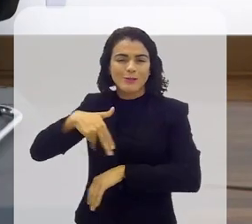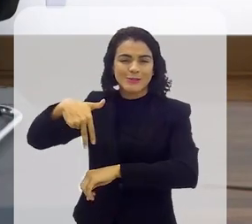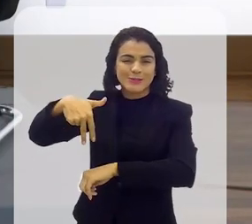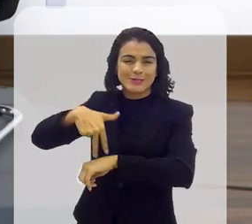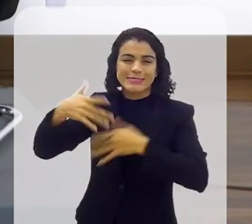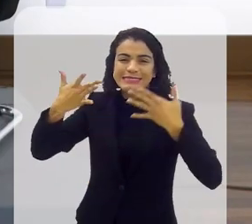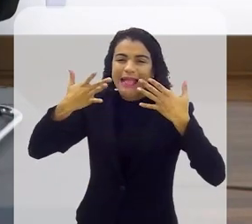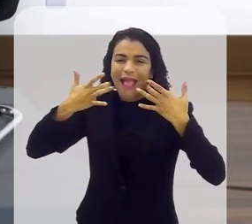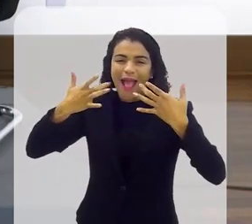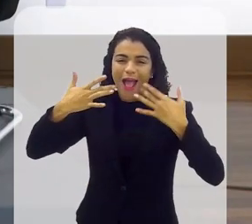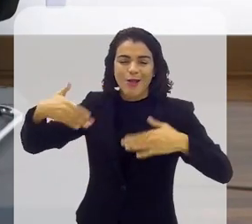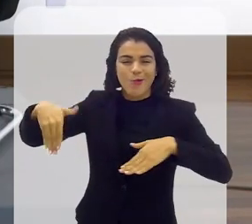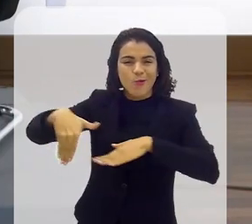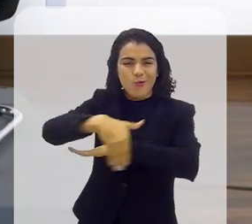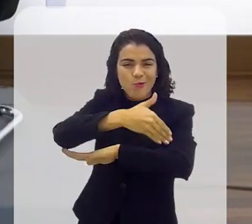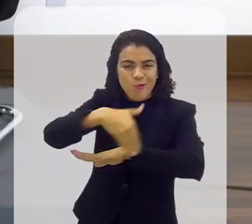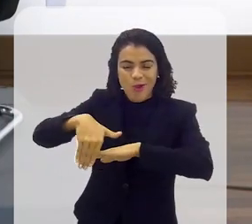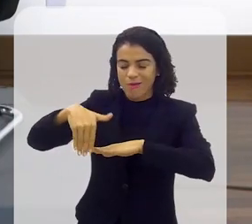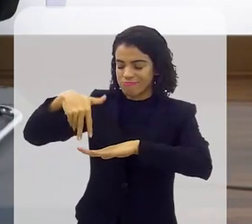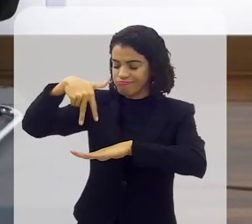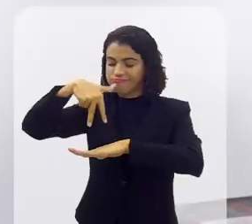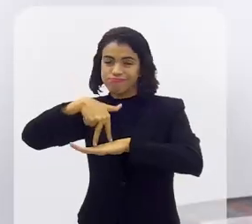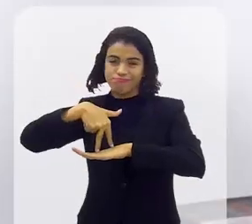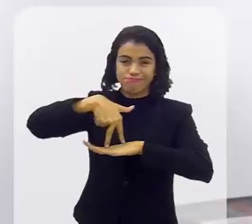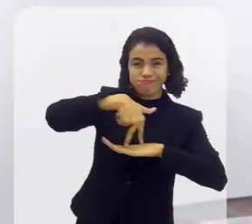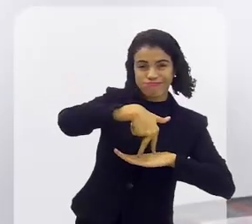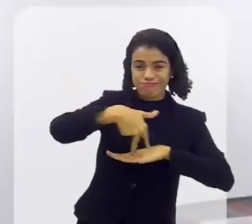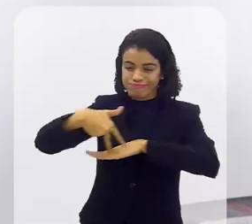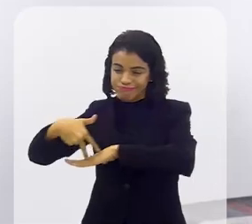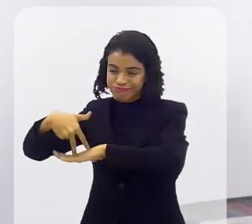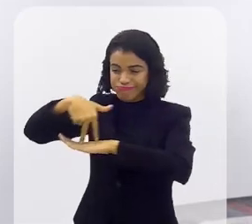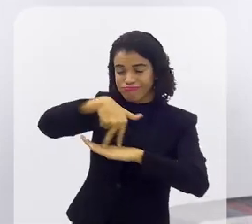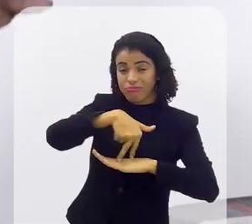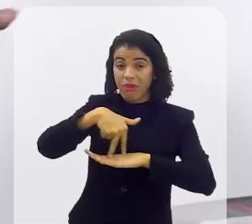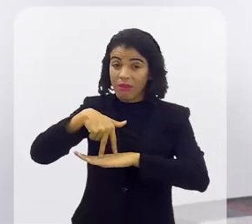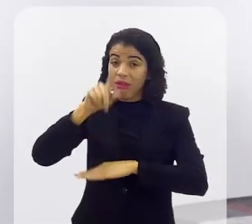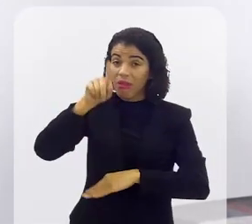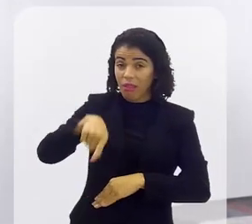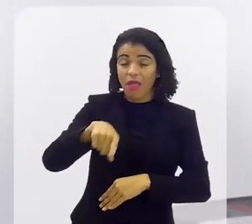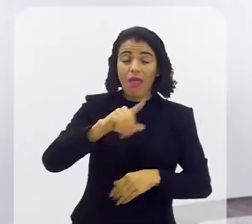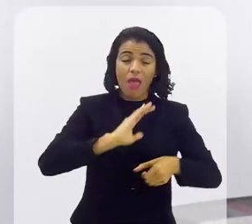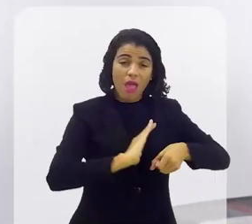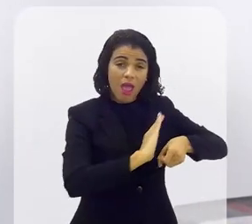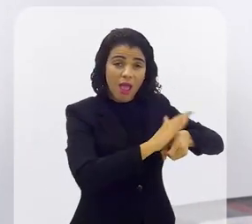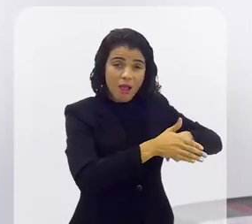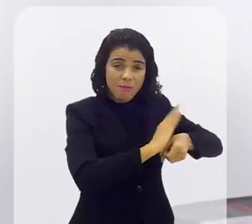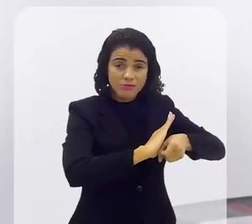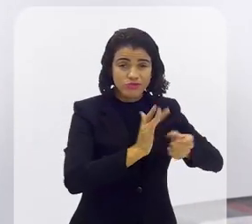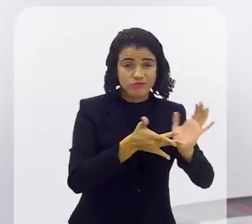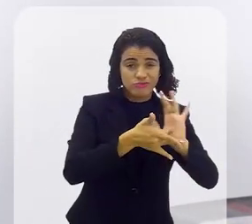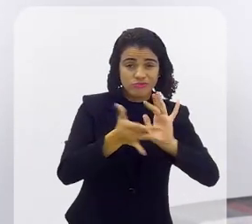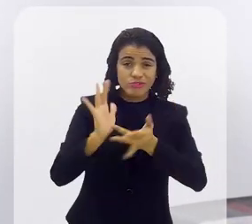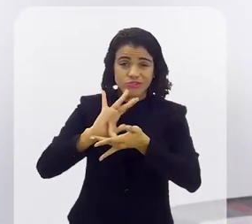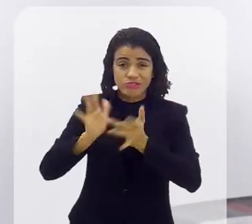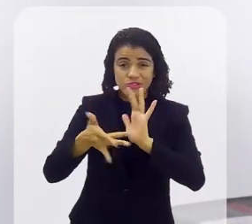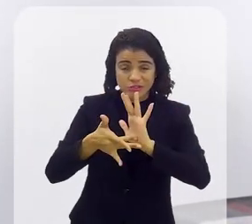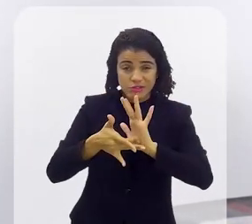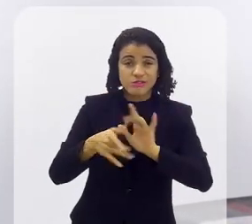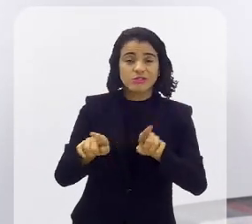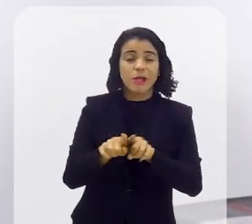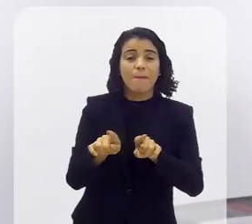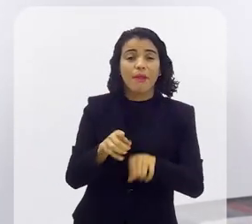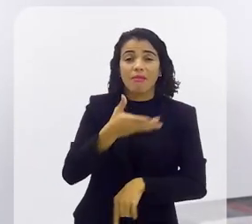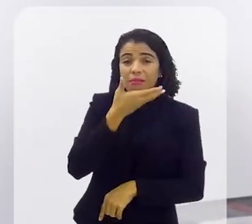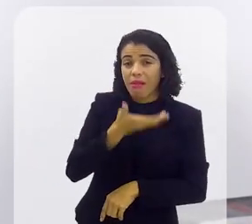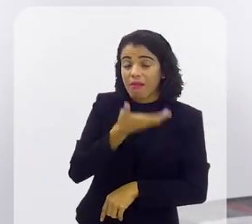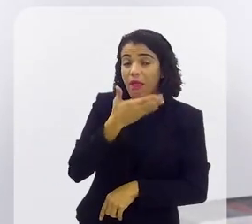elogiar e aí eu posso falar por essas duas peças que eu acompanho que é a Paixão de Cristo e o Alto de Natal é